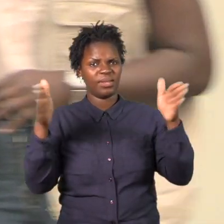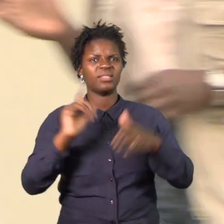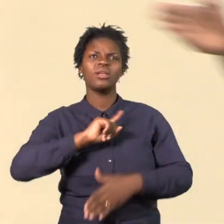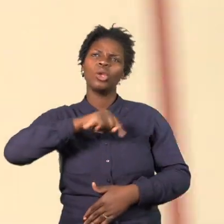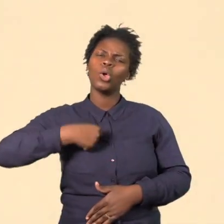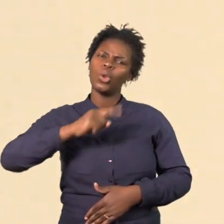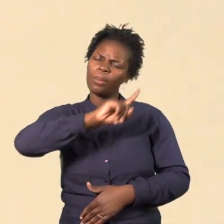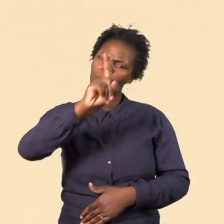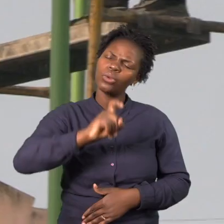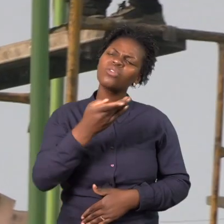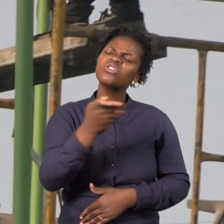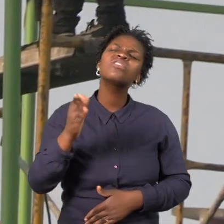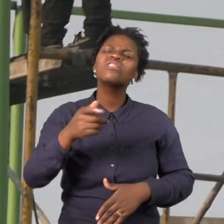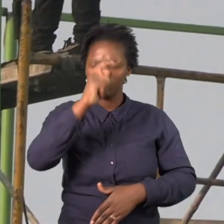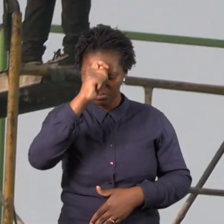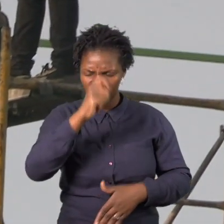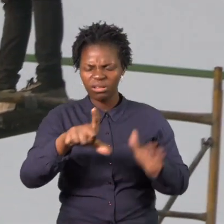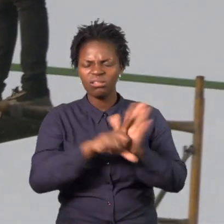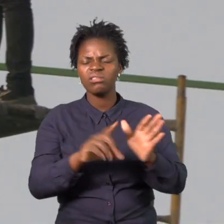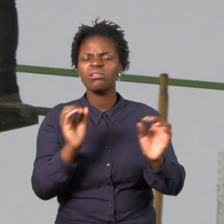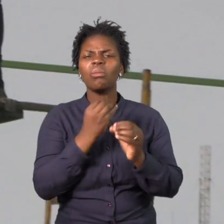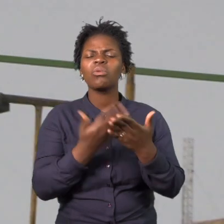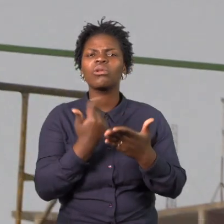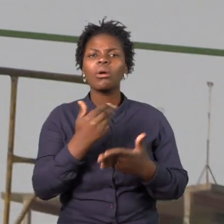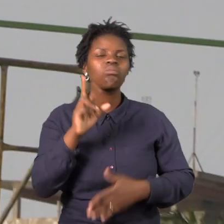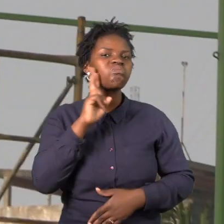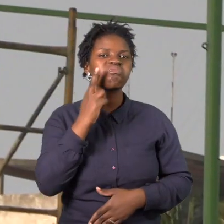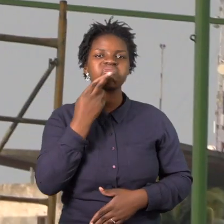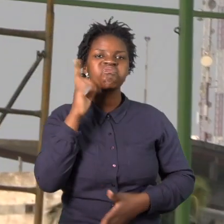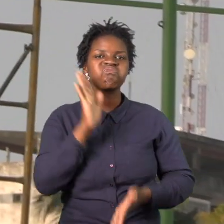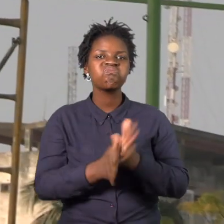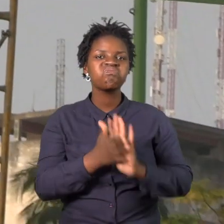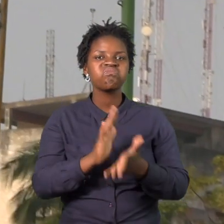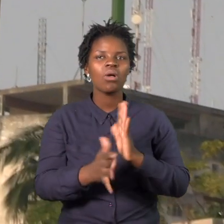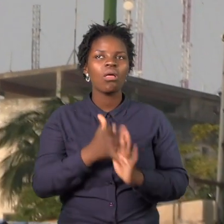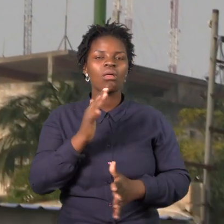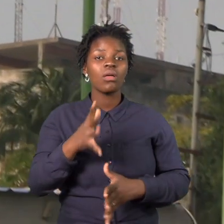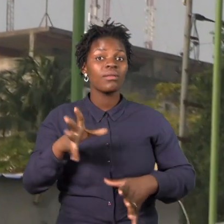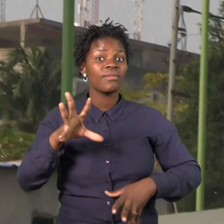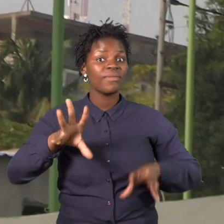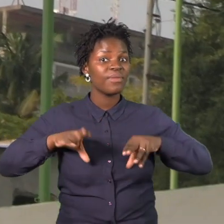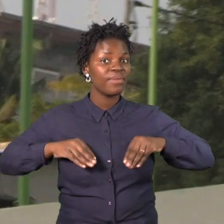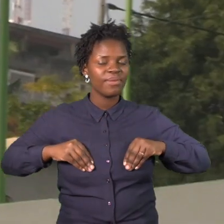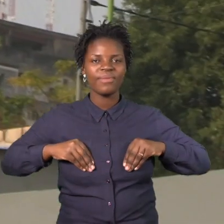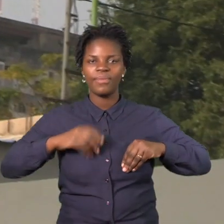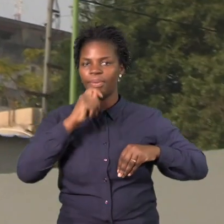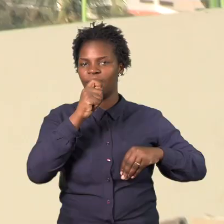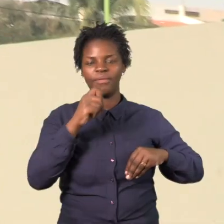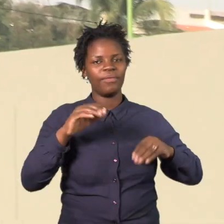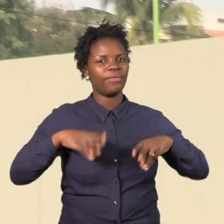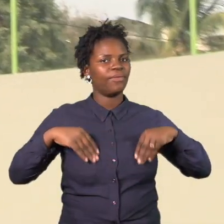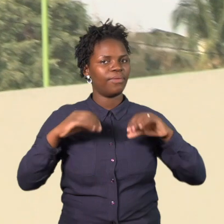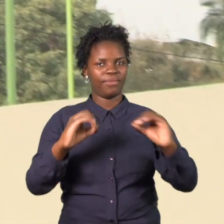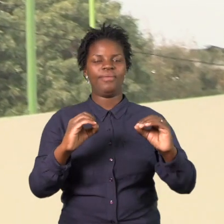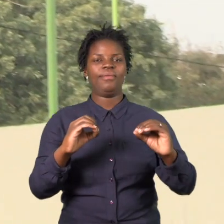vislumbrar colaboradores a exercer as suas atividades sem a verificação mínima do uso dos equipamentos de segurança.